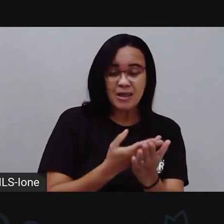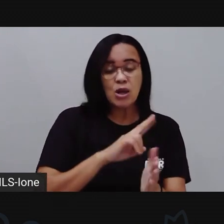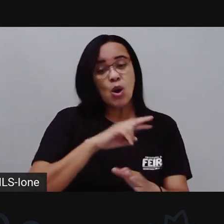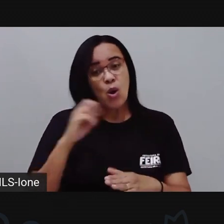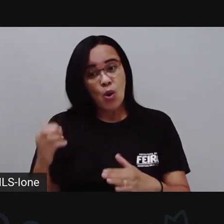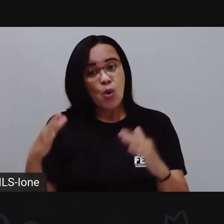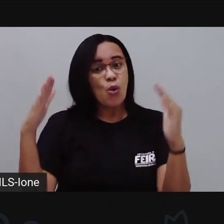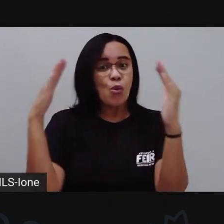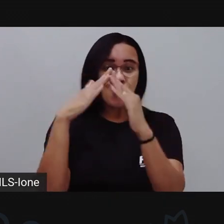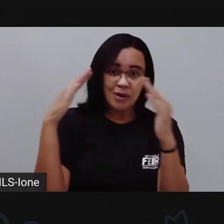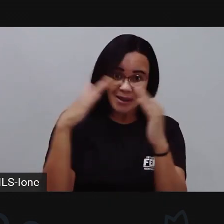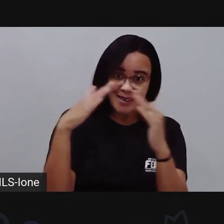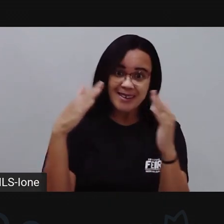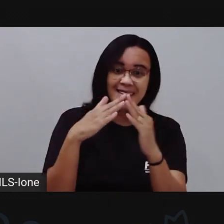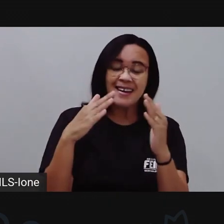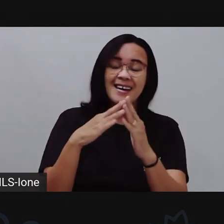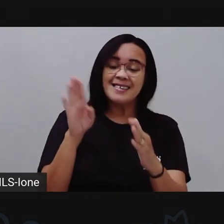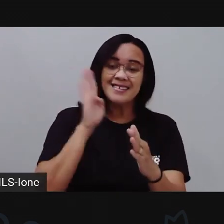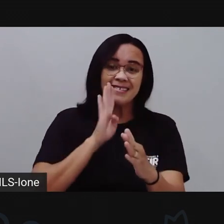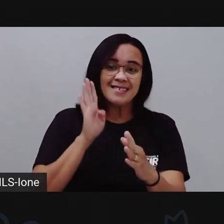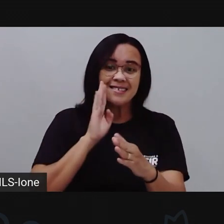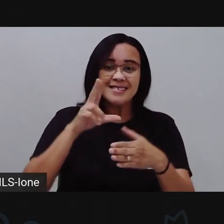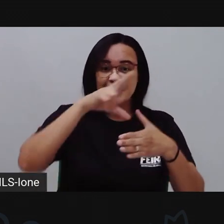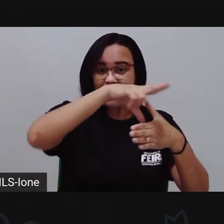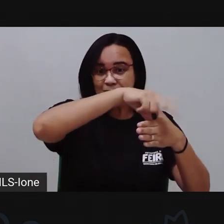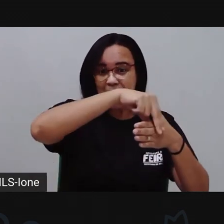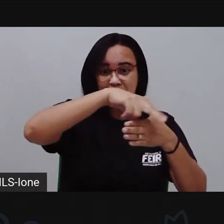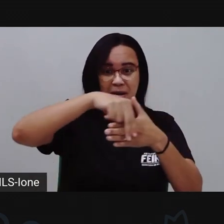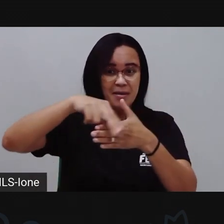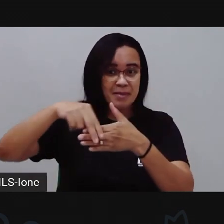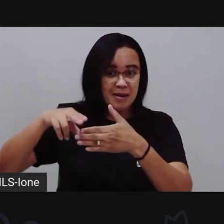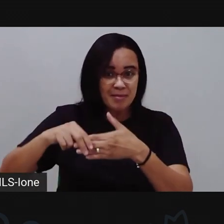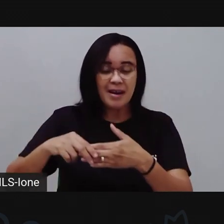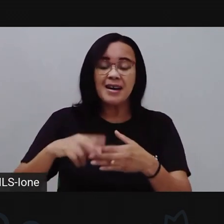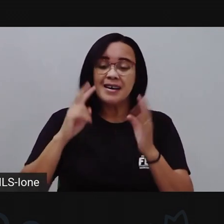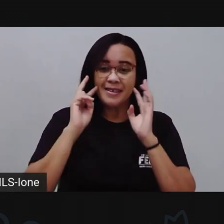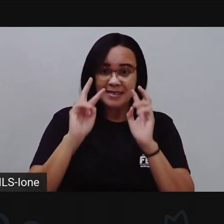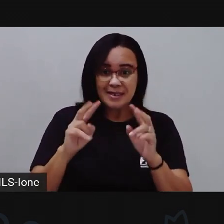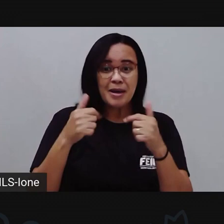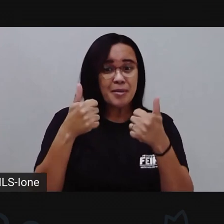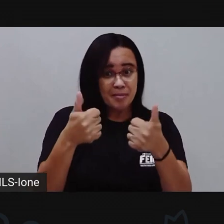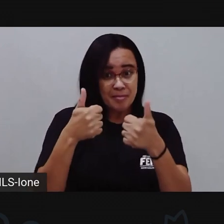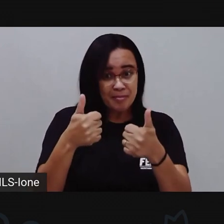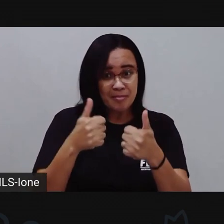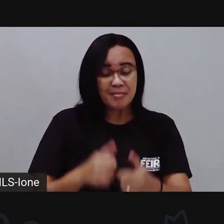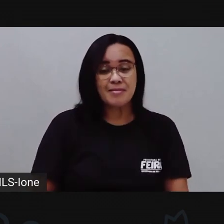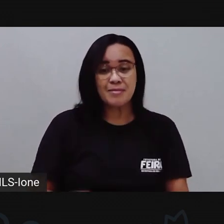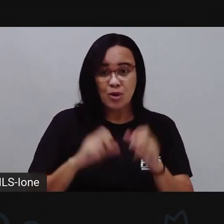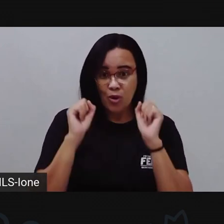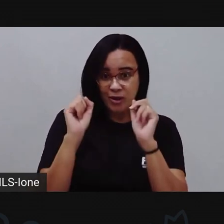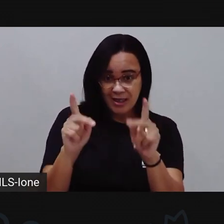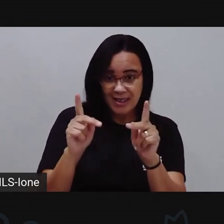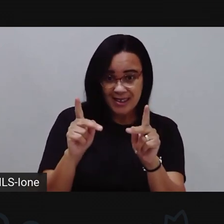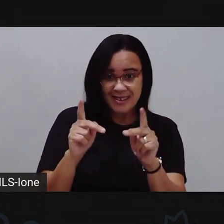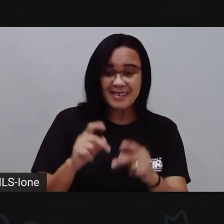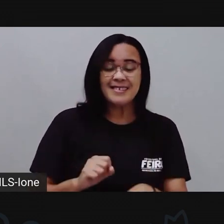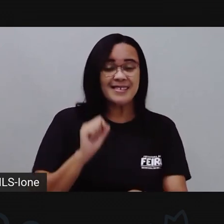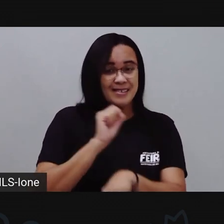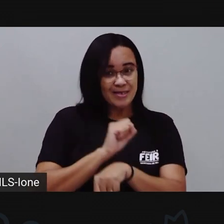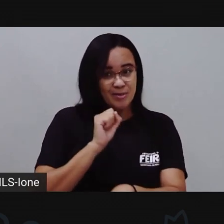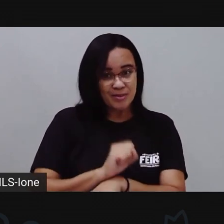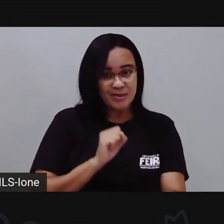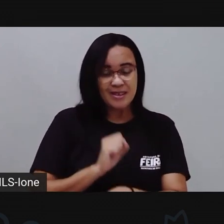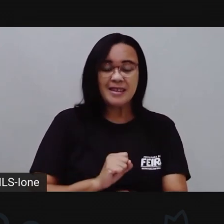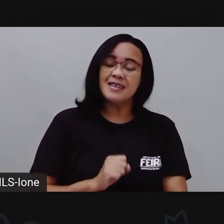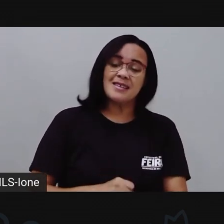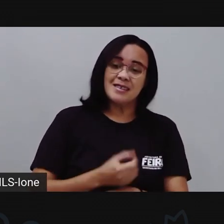roda de cordel, né, e fazer um grande sarau e todo mundo apreciar os cordéis. Tá certo? Então, a gente vai ficando por aqui. Eu